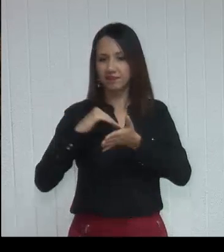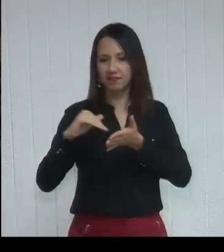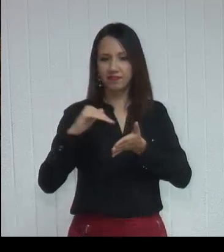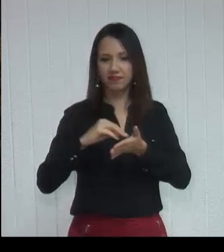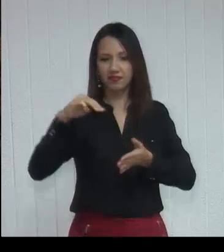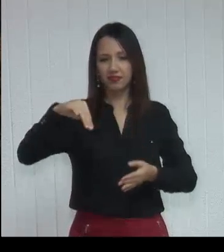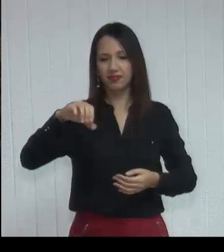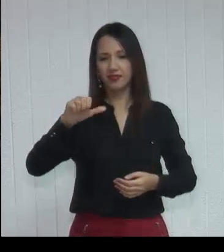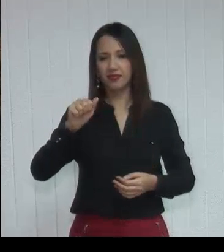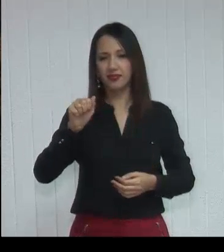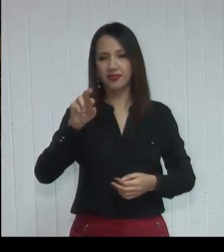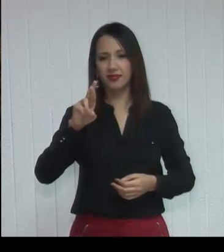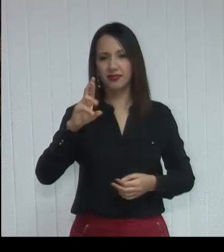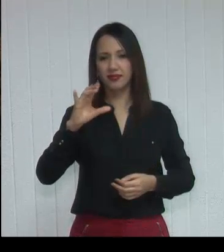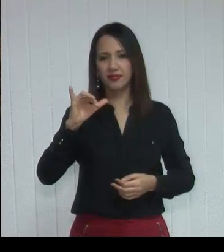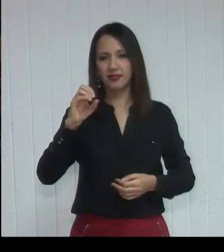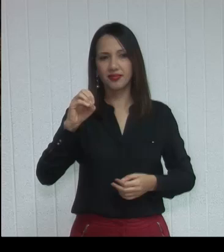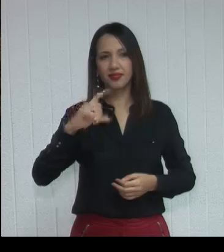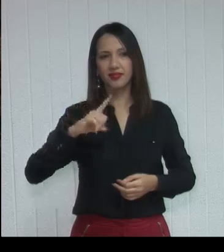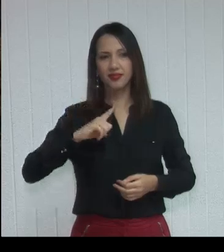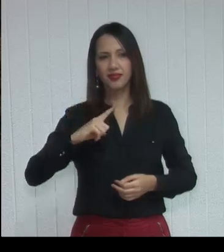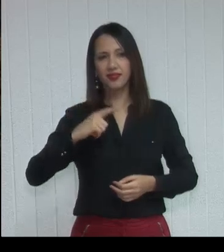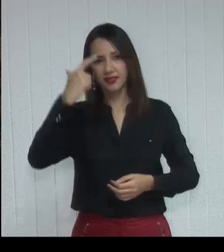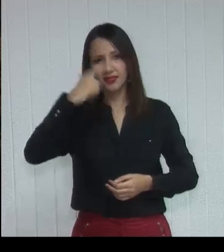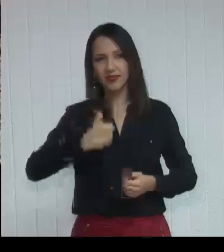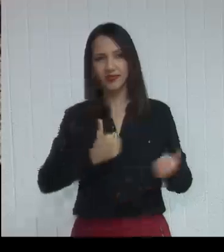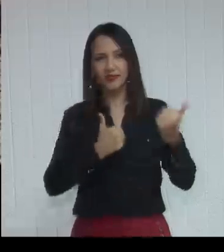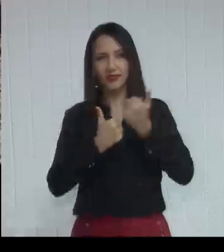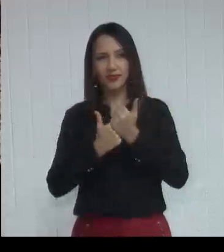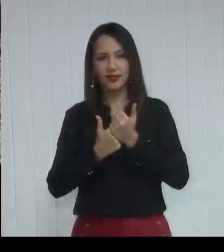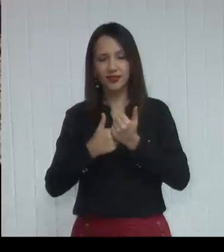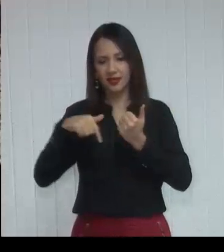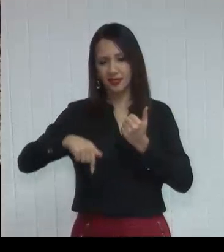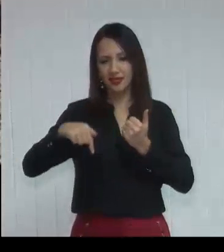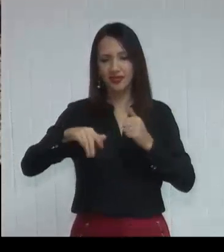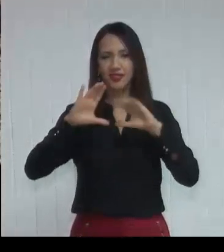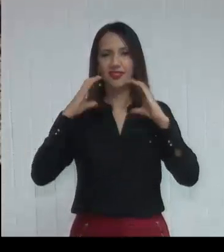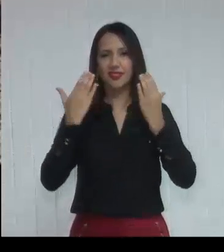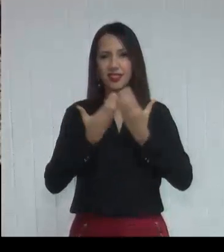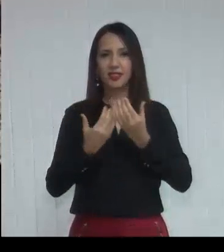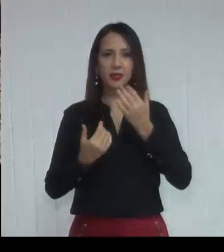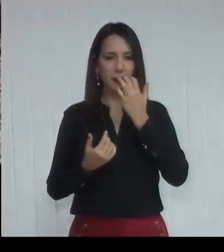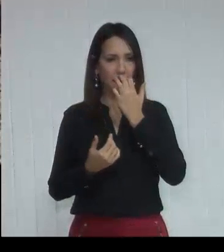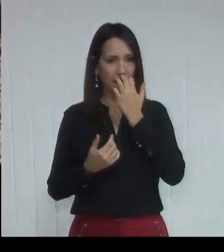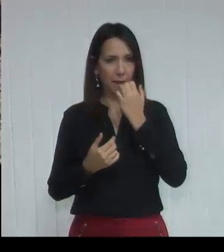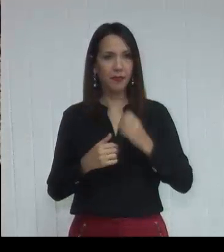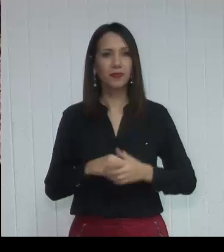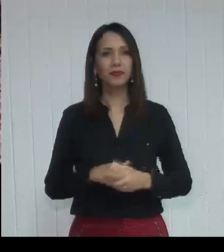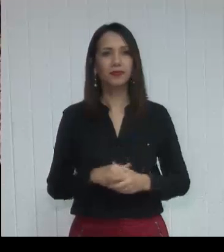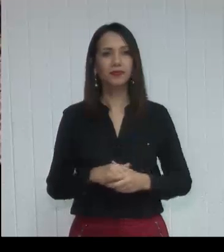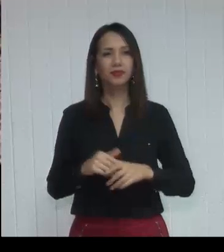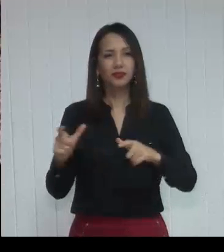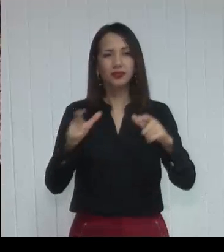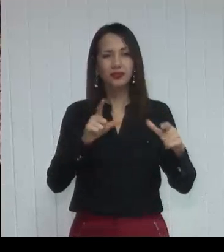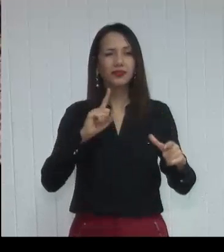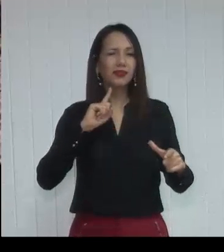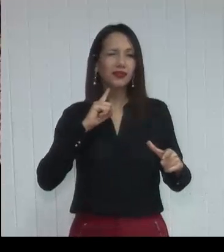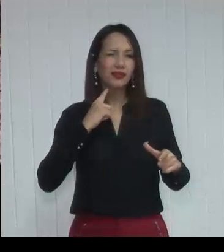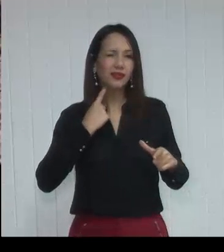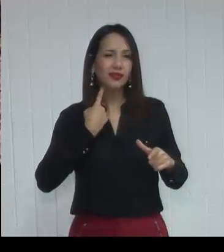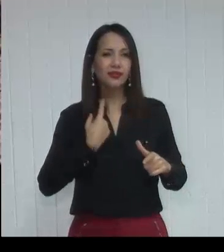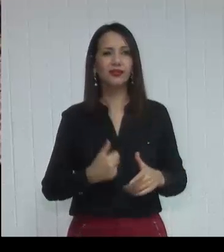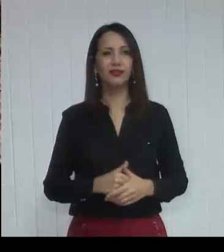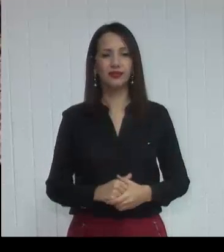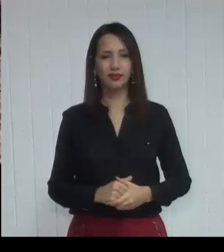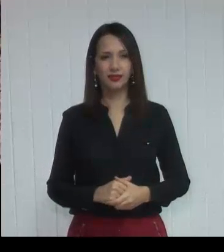Márcio Melli, do qual eu substituí aqui na Câmara, e alguns locais que estavam bem sujos